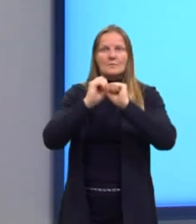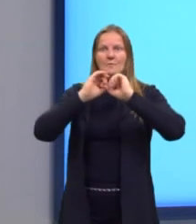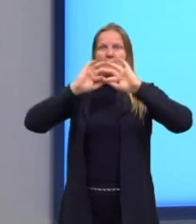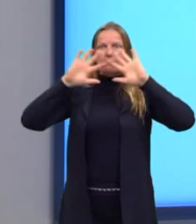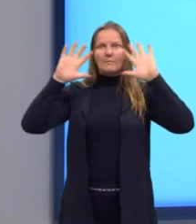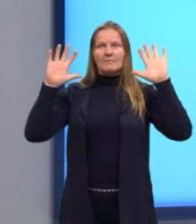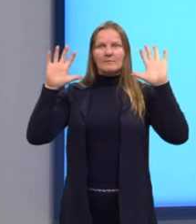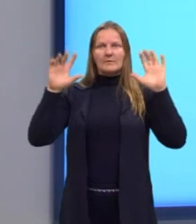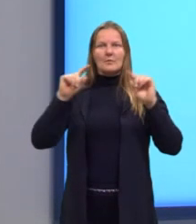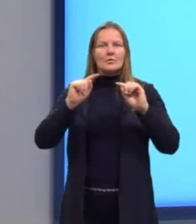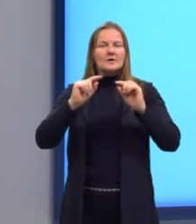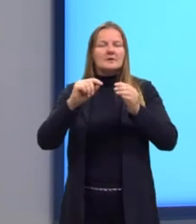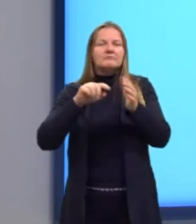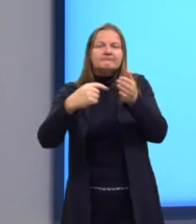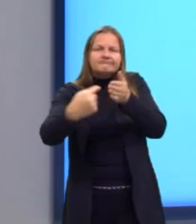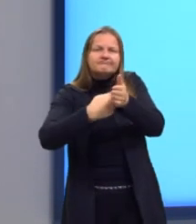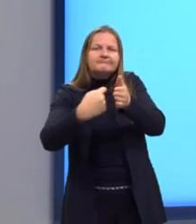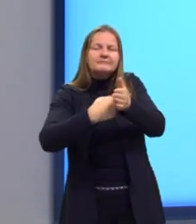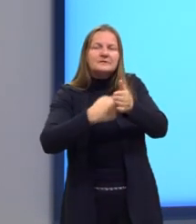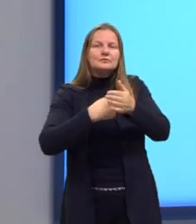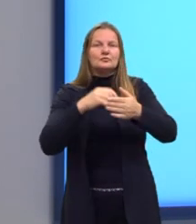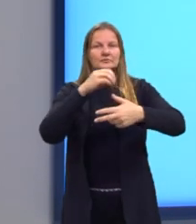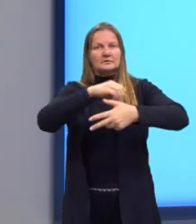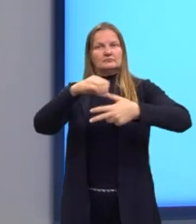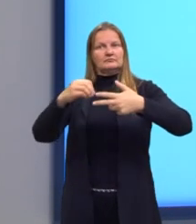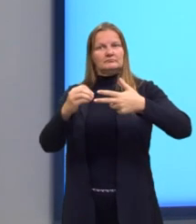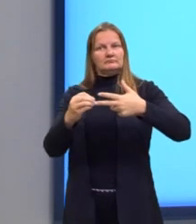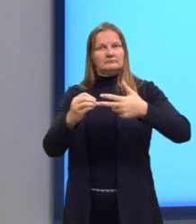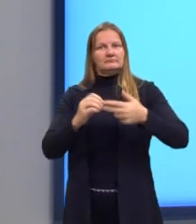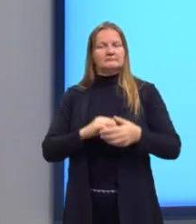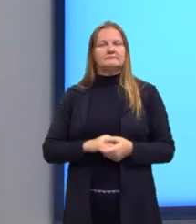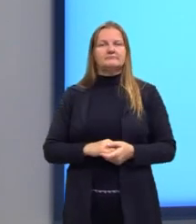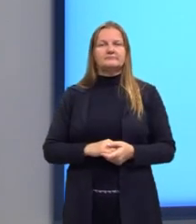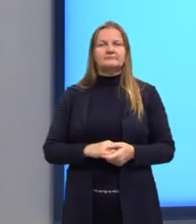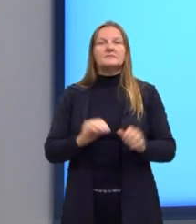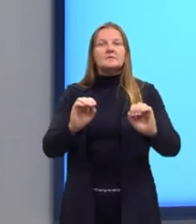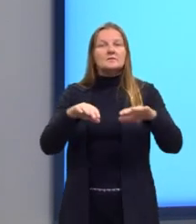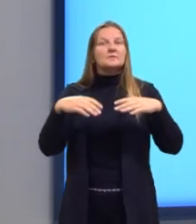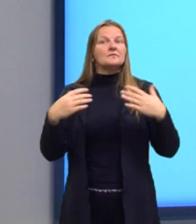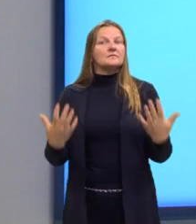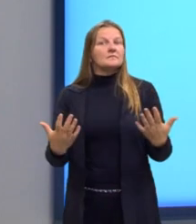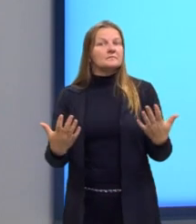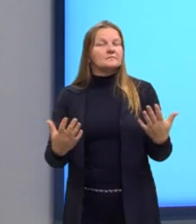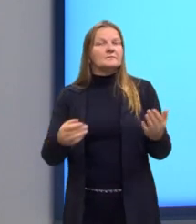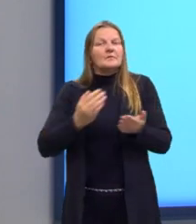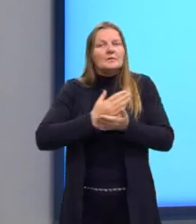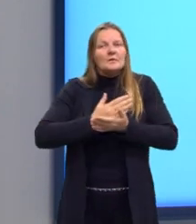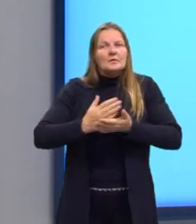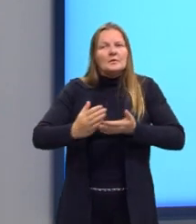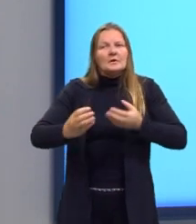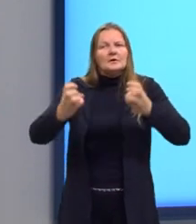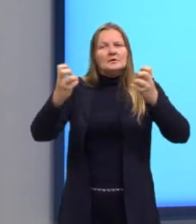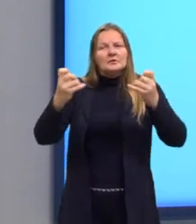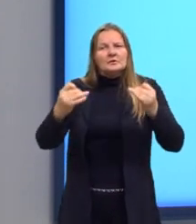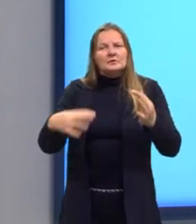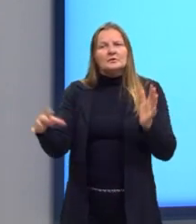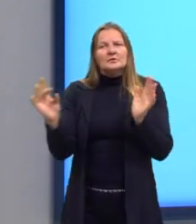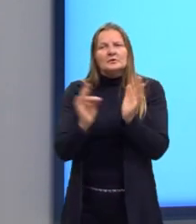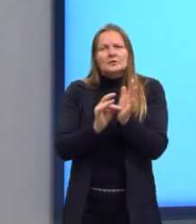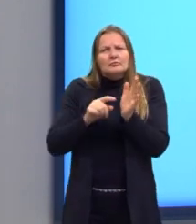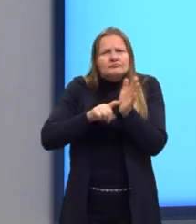o que nos pede essa questão. Então, eu começo agora oficialmente